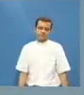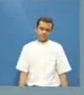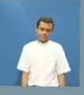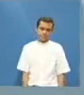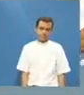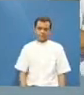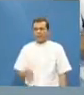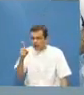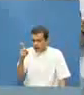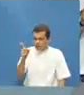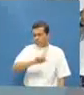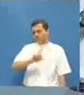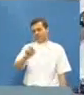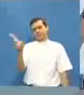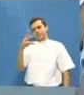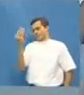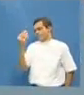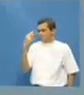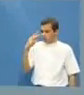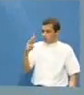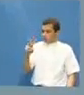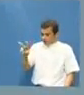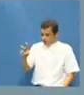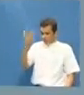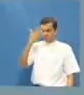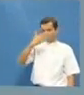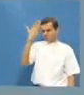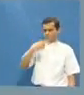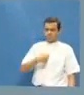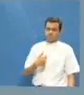nem olhou para o meu lado fez de conta que não viu eu